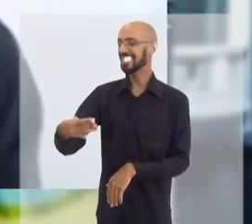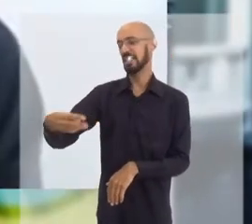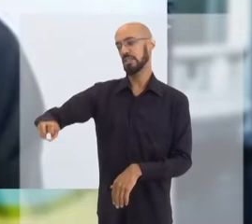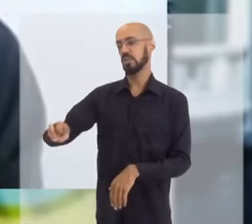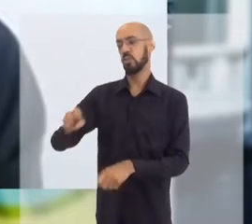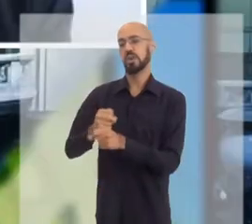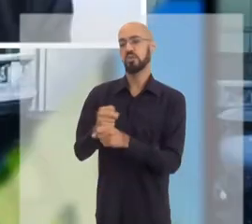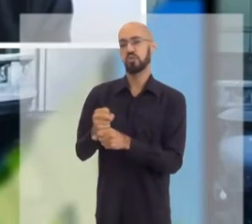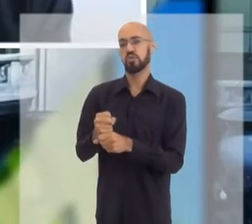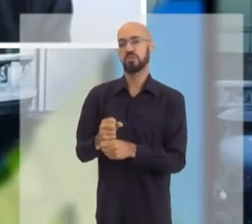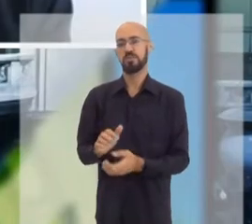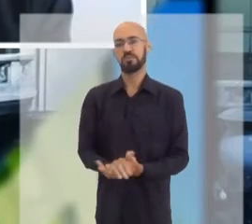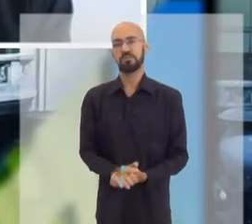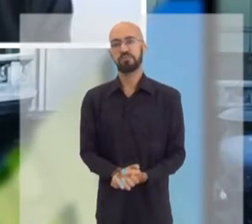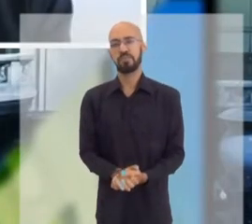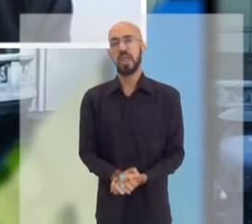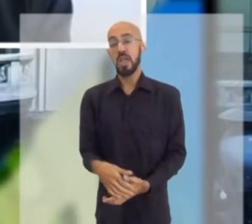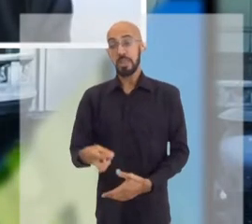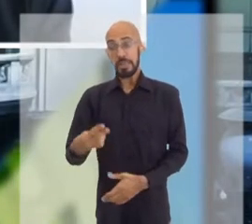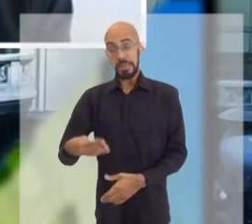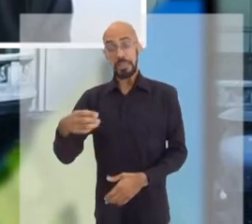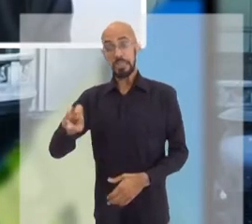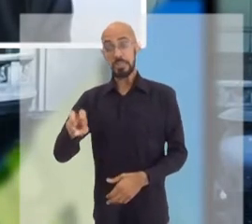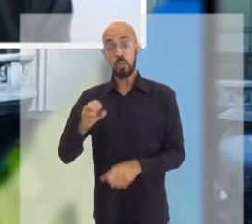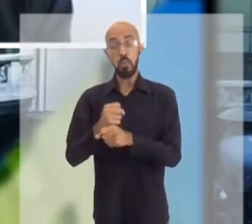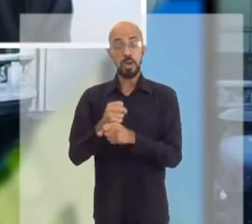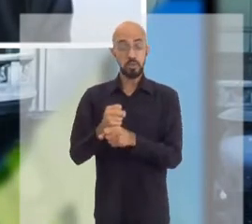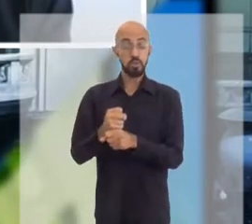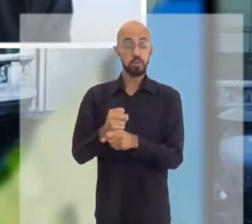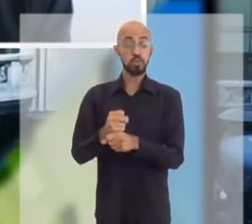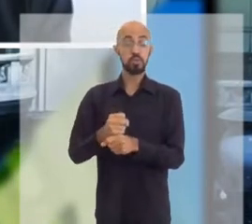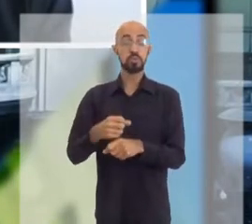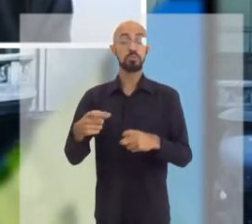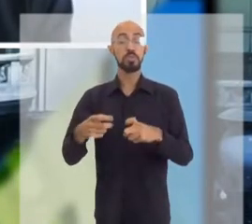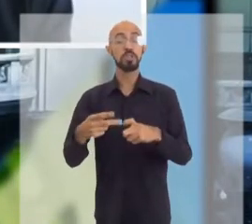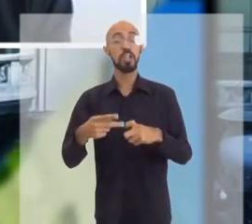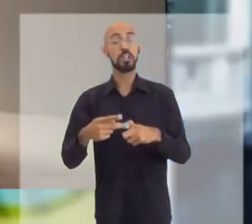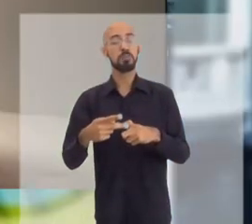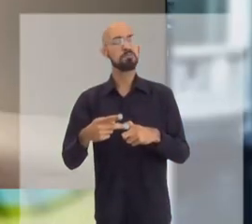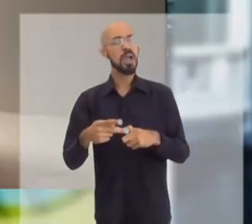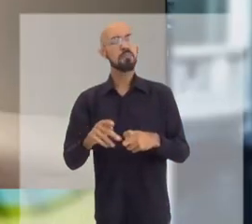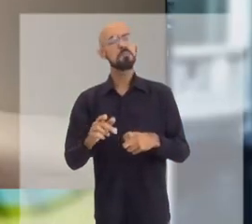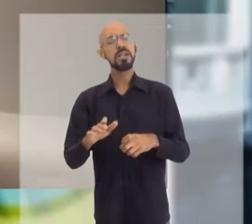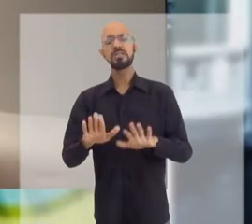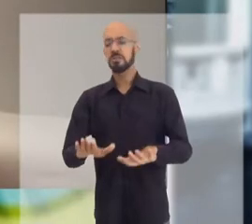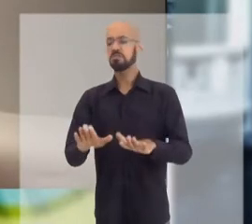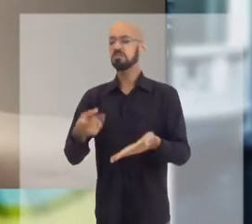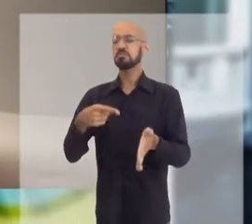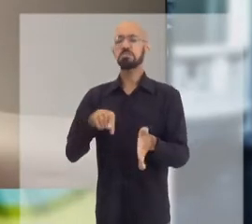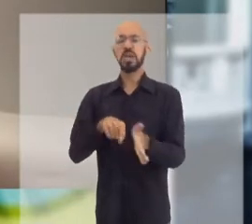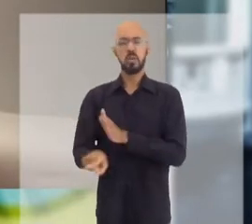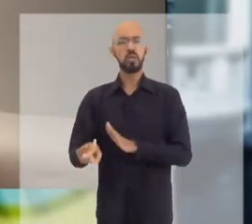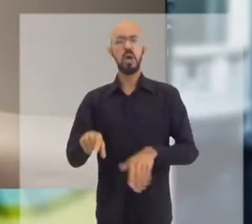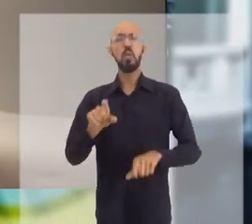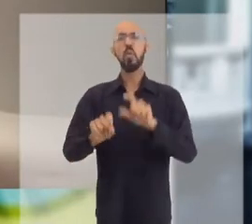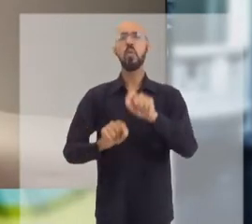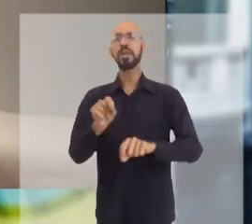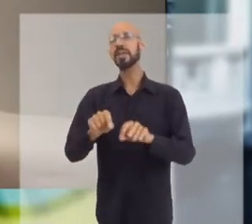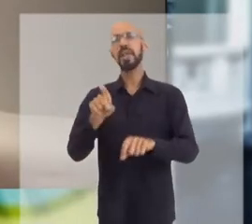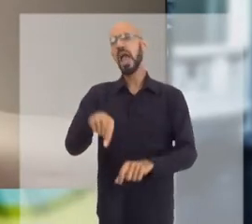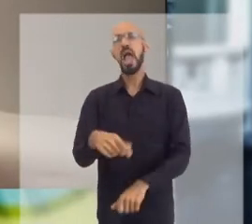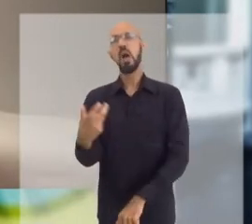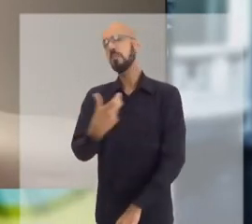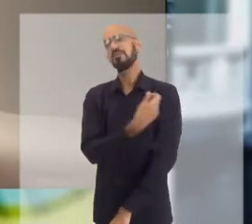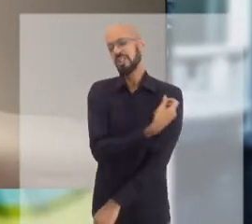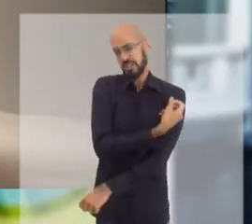anos de formato. 35 anos de formato na área pediátrica. E o que é uma vacina, doutor? Porque quando a gente pensa